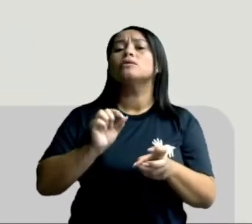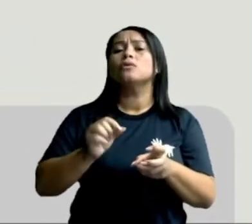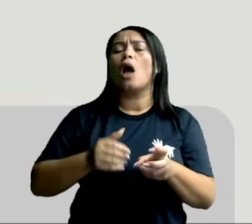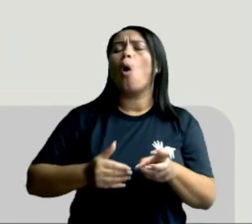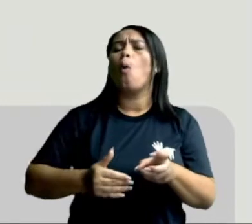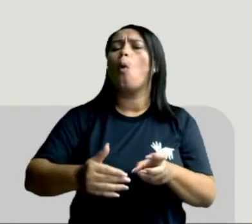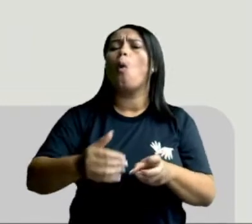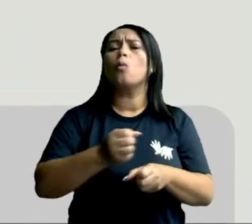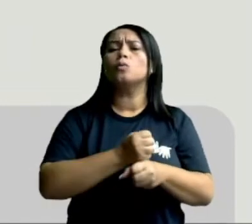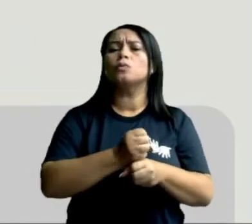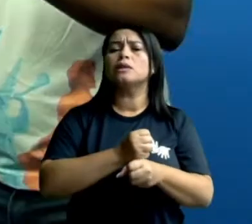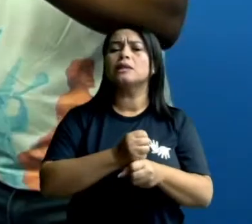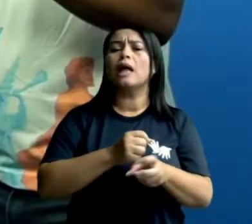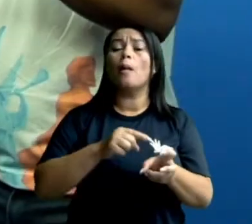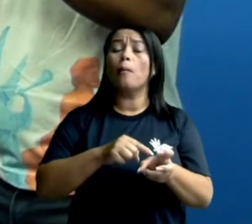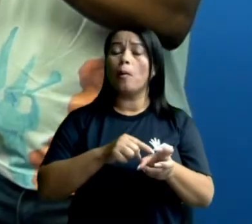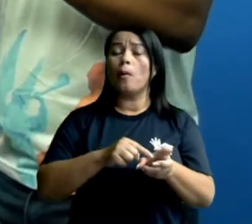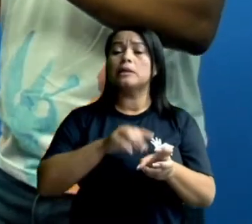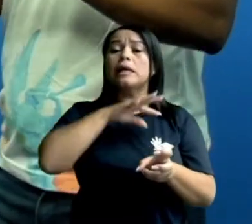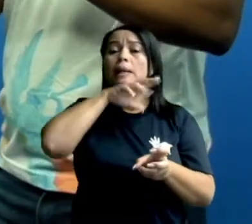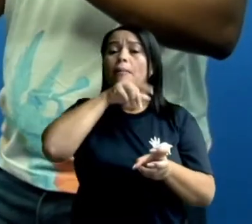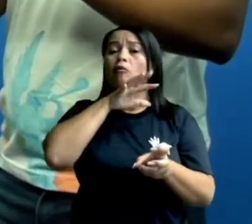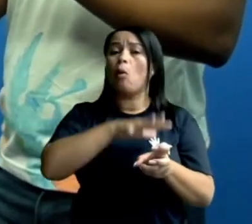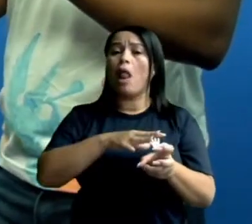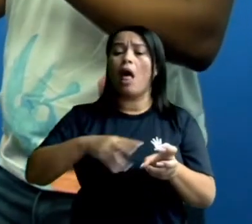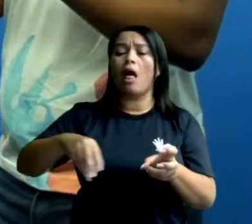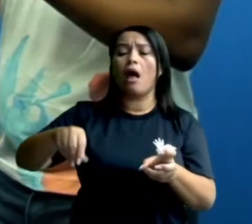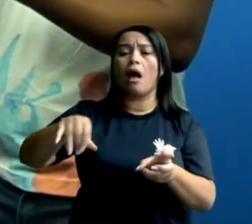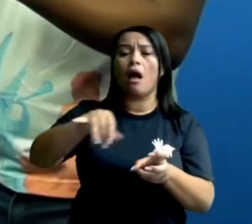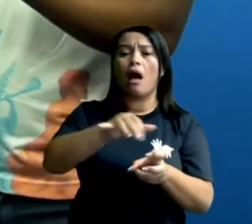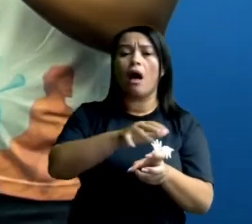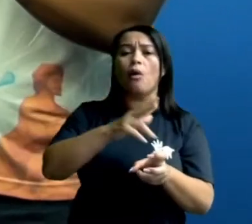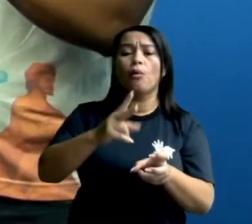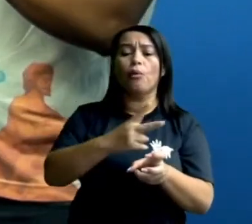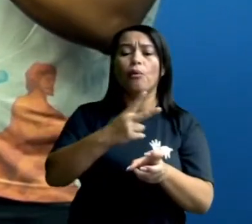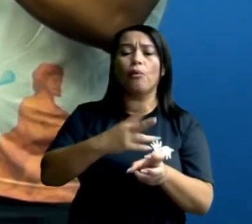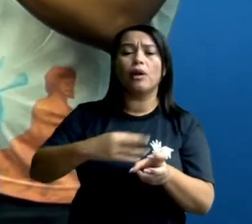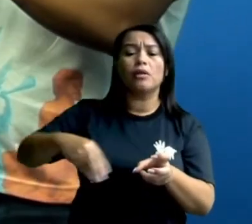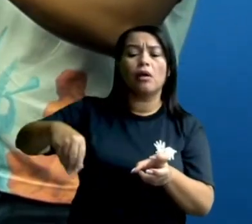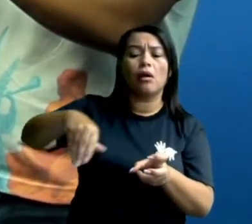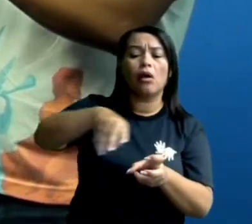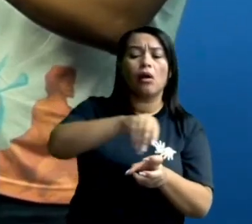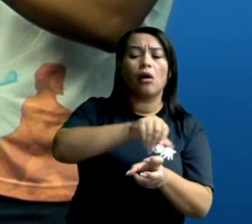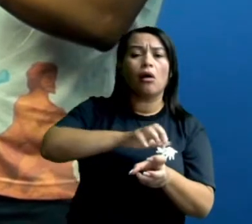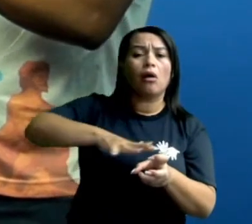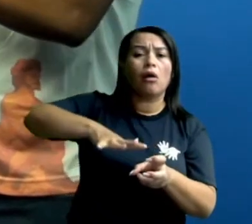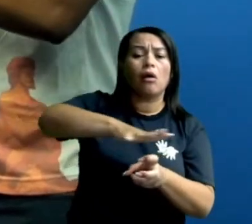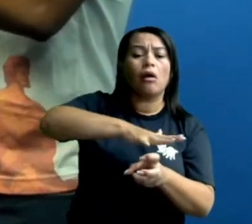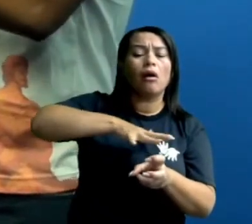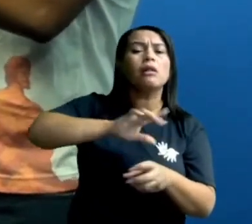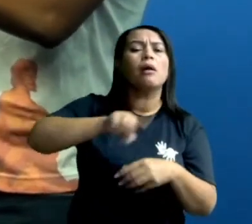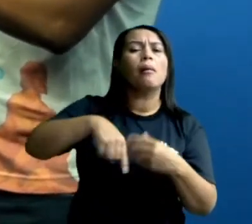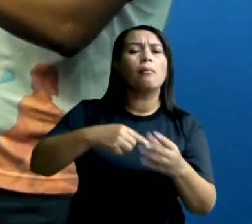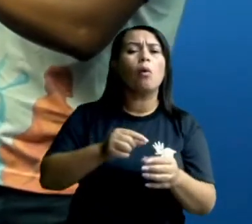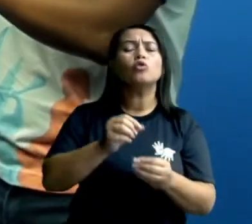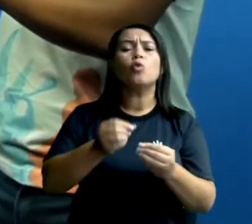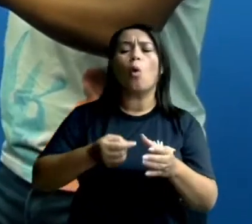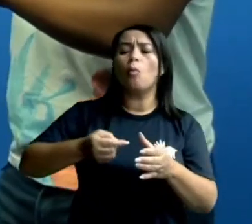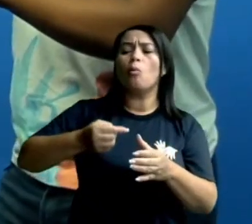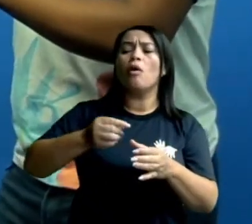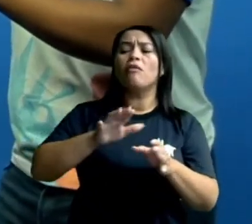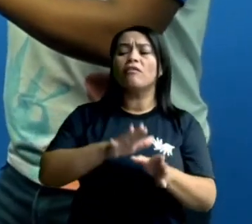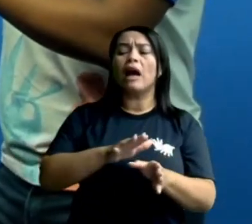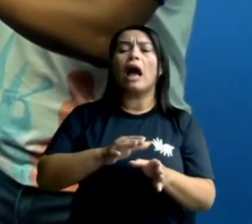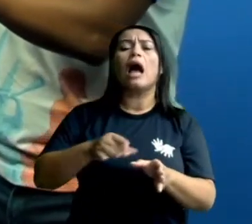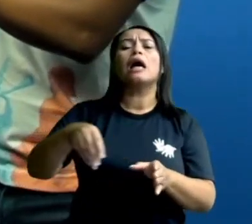ao longo do tempo, esse animal que foi soterrado passa por um processo de decomposição, de soterramento.